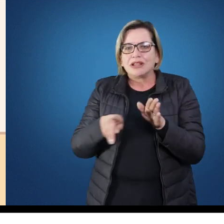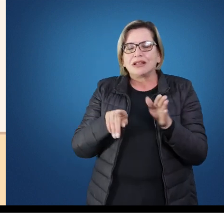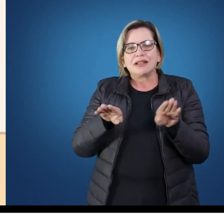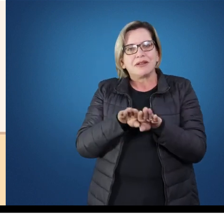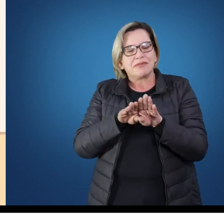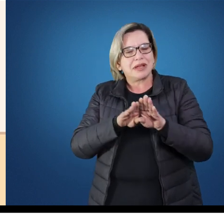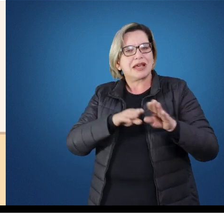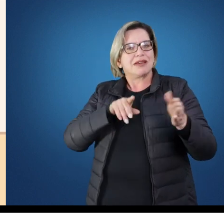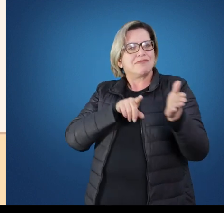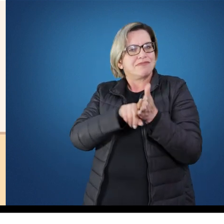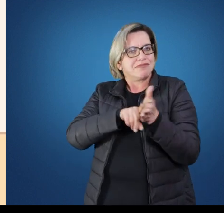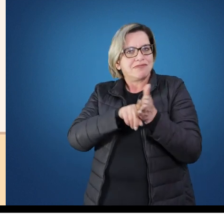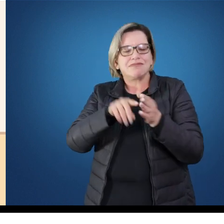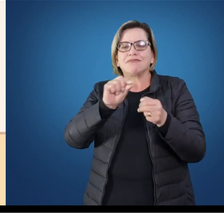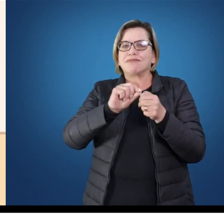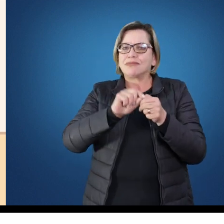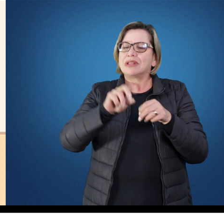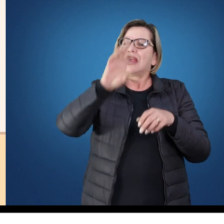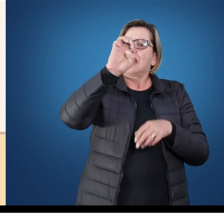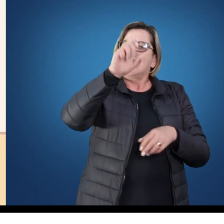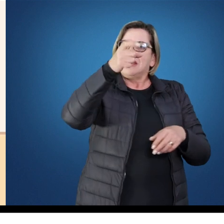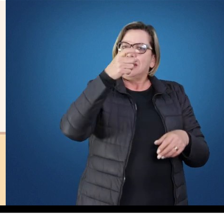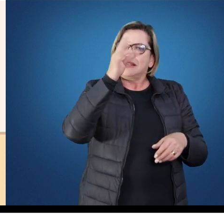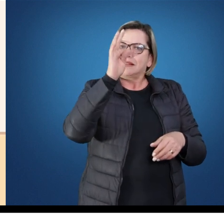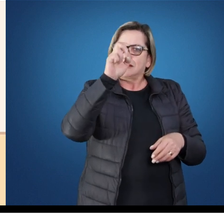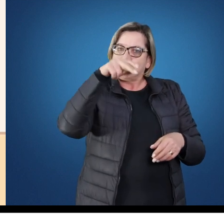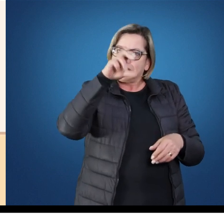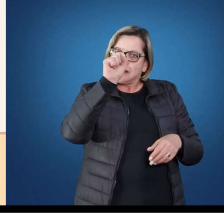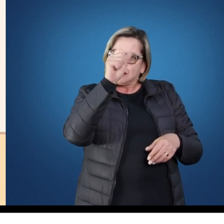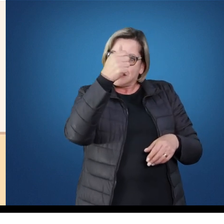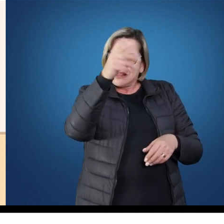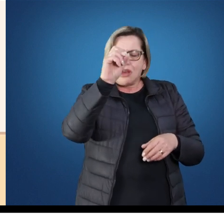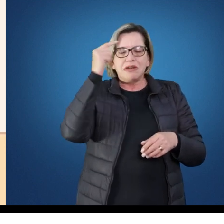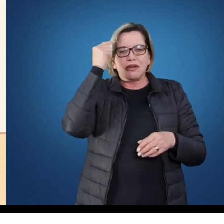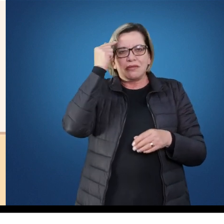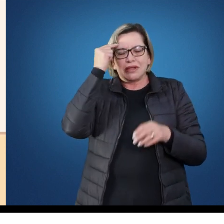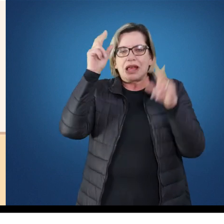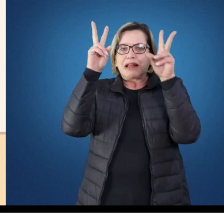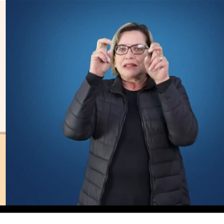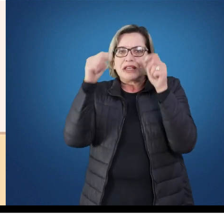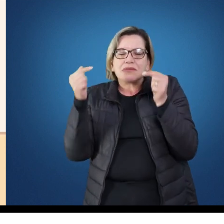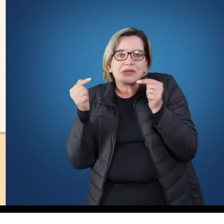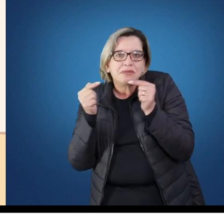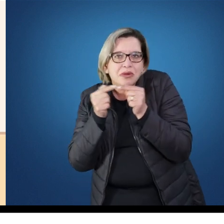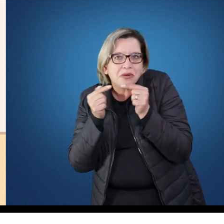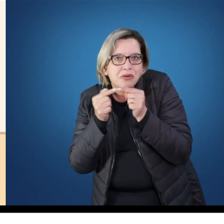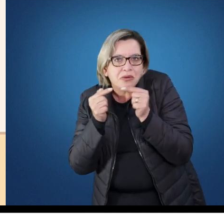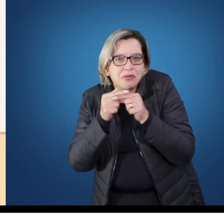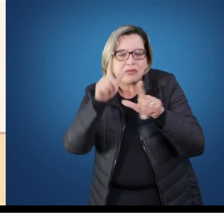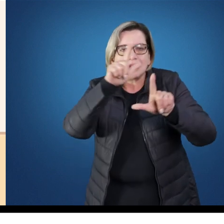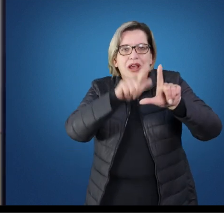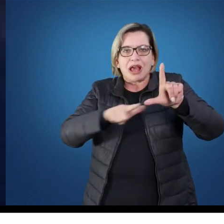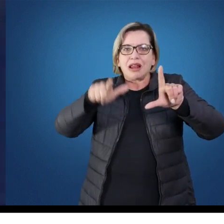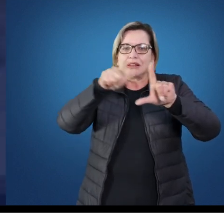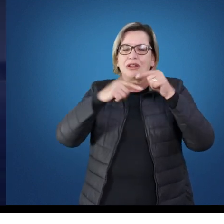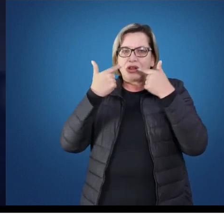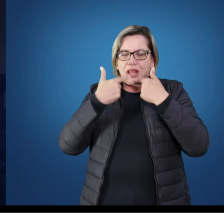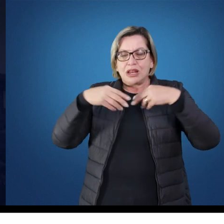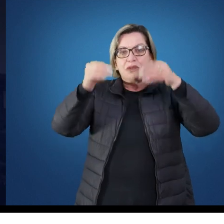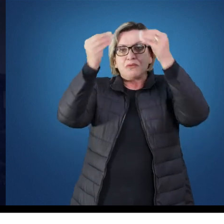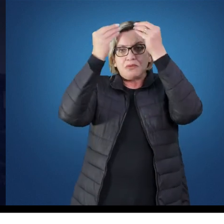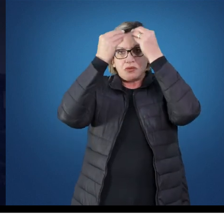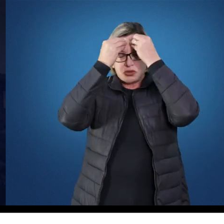pesquisa, e que seja capaz de refletir criticamente sobre temas e questões relativas aos conhecimentos linguísticos e literários.